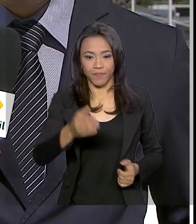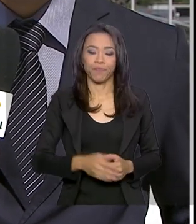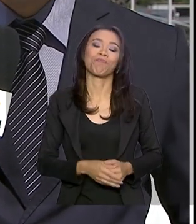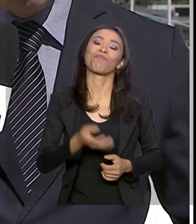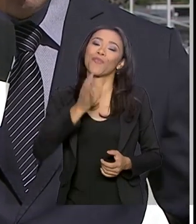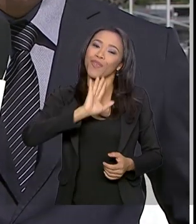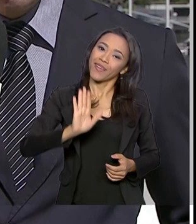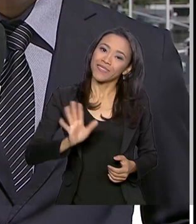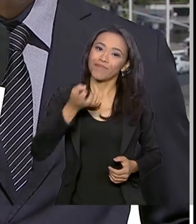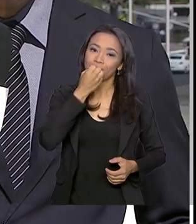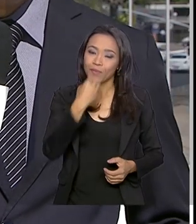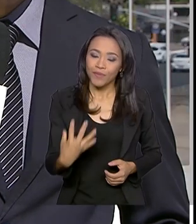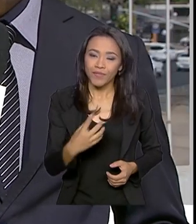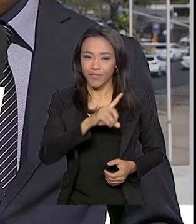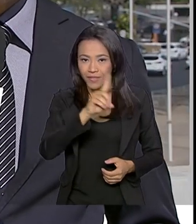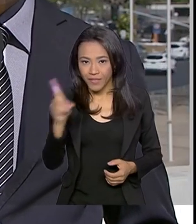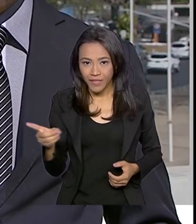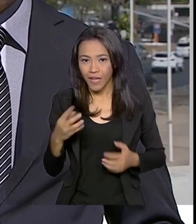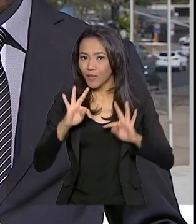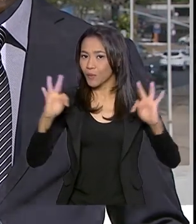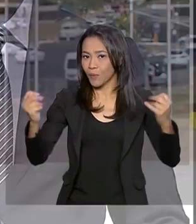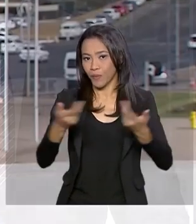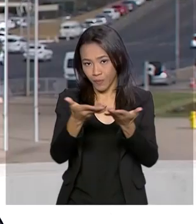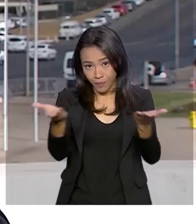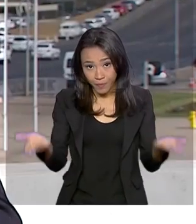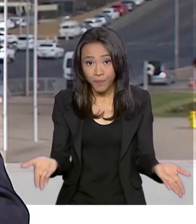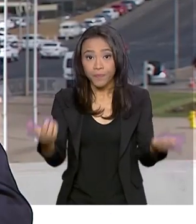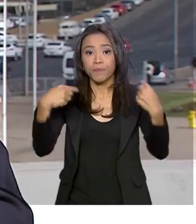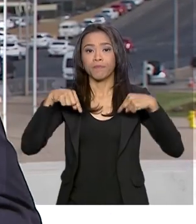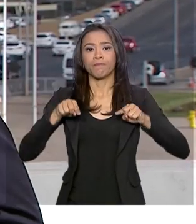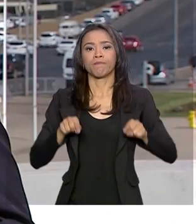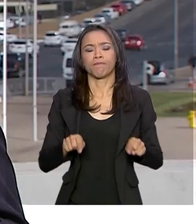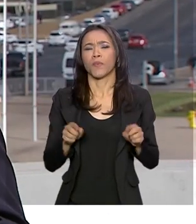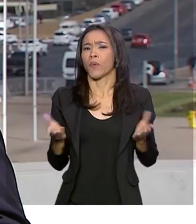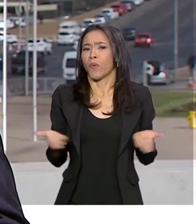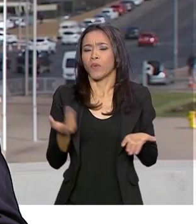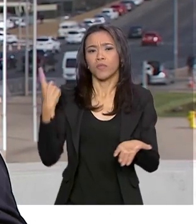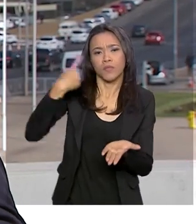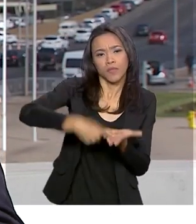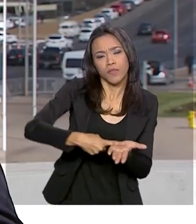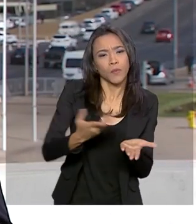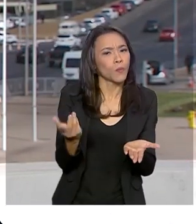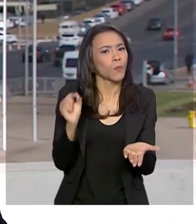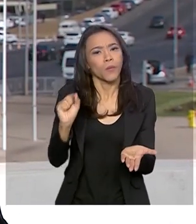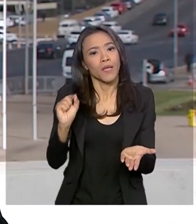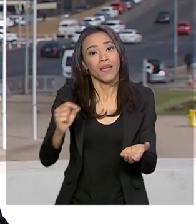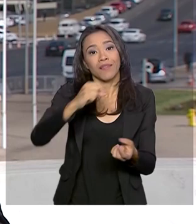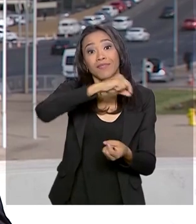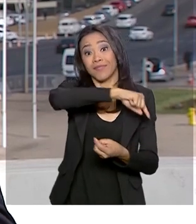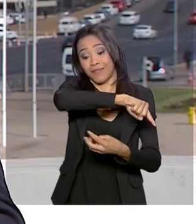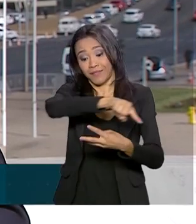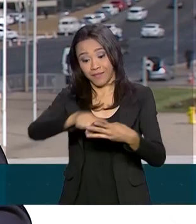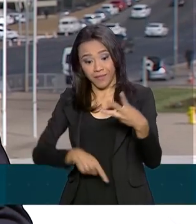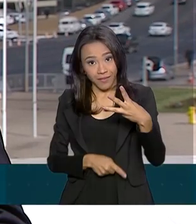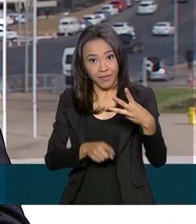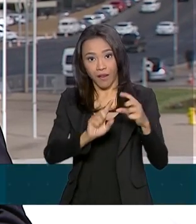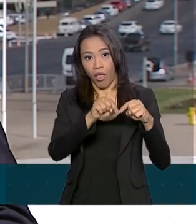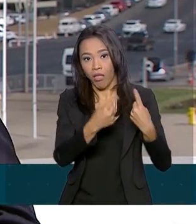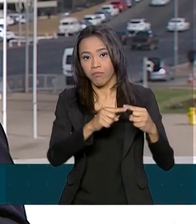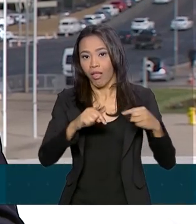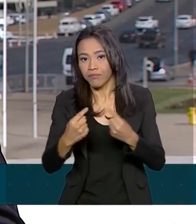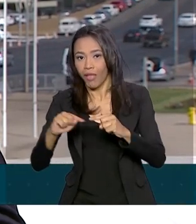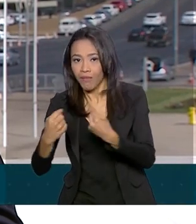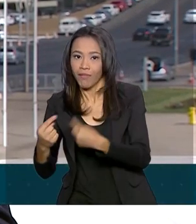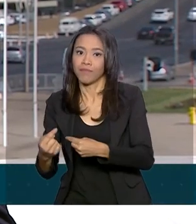bom dia, Márcia. Bom dia, Renata. Bom dia a todos. Hoje está marcada para hoje a terceira sessão de debate de um total de